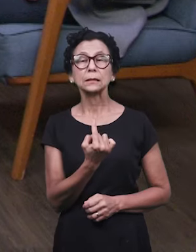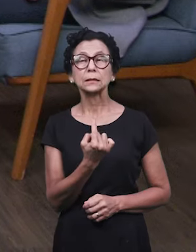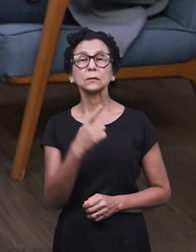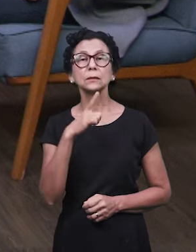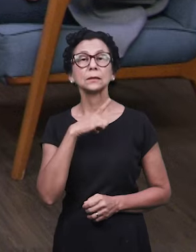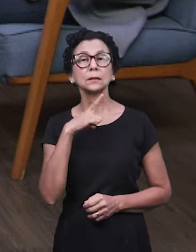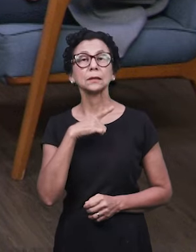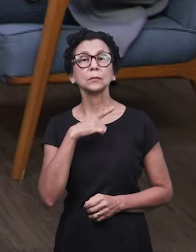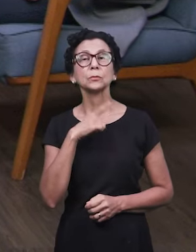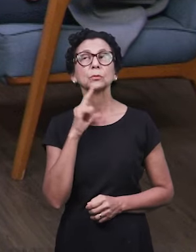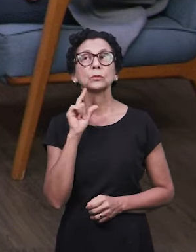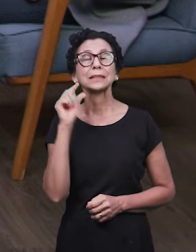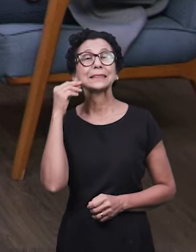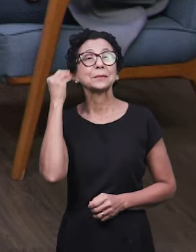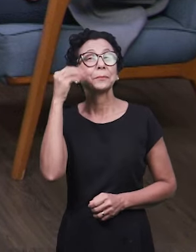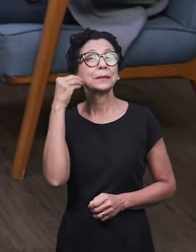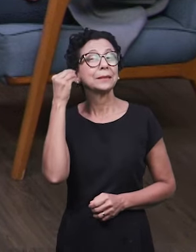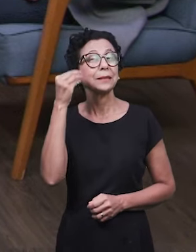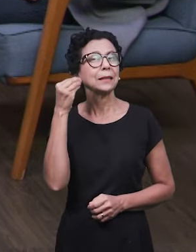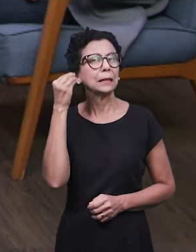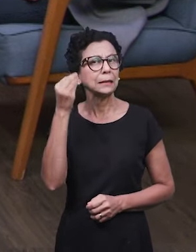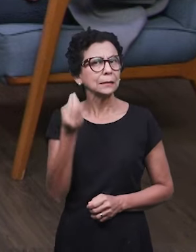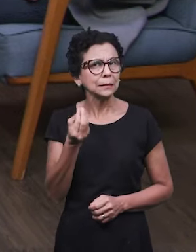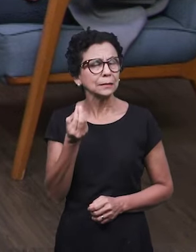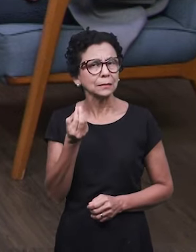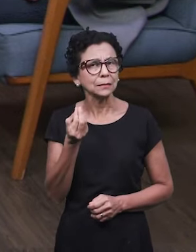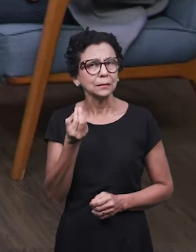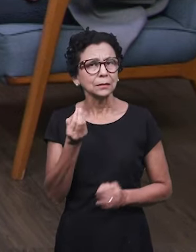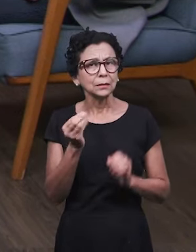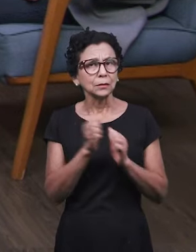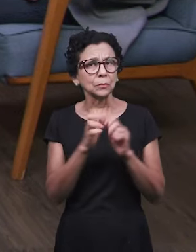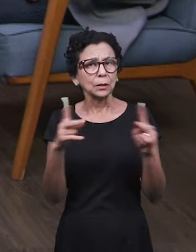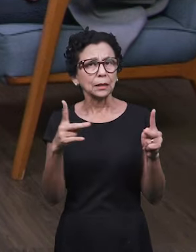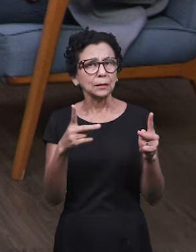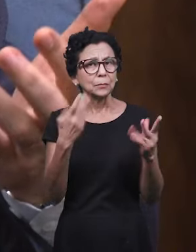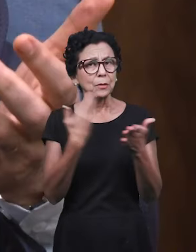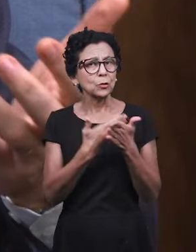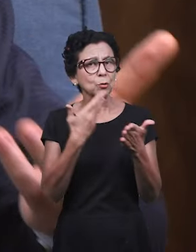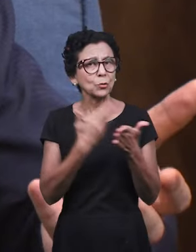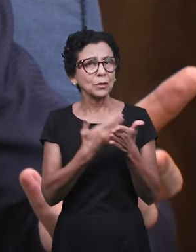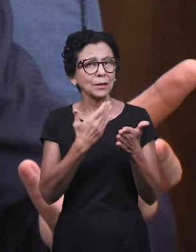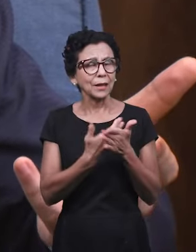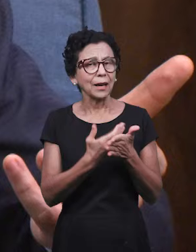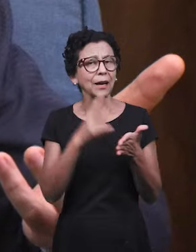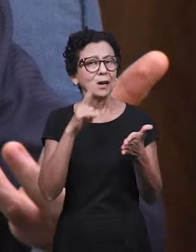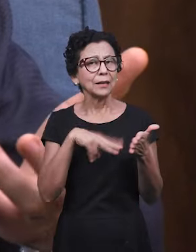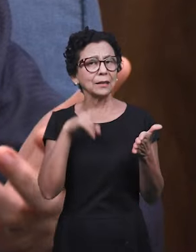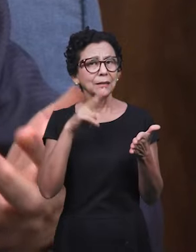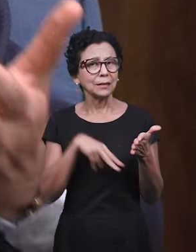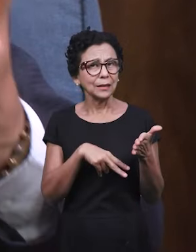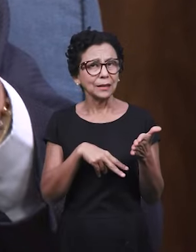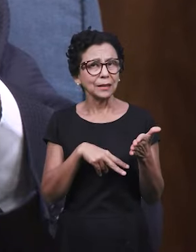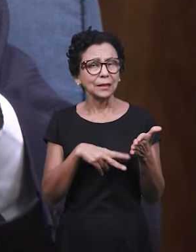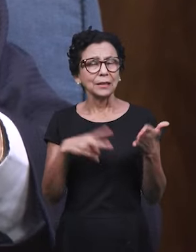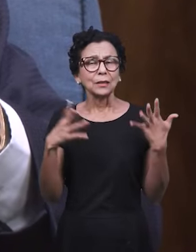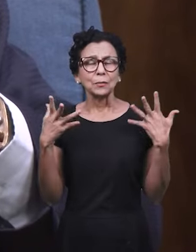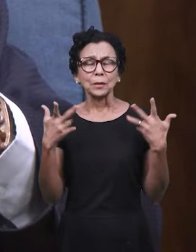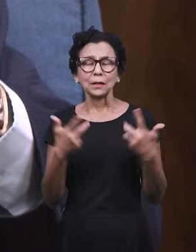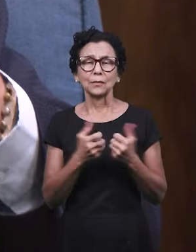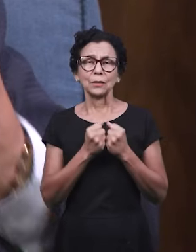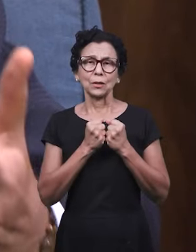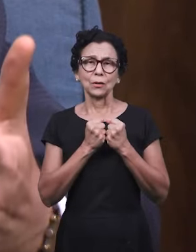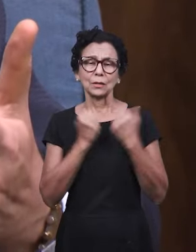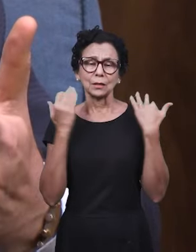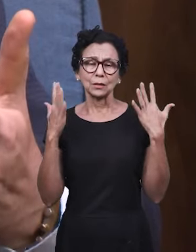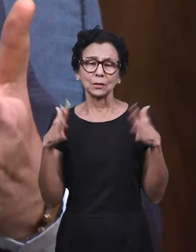andar, de percorrer o livro de Apocalipse é tão maravilhosa, causa uma alegria